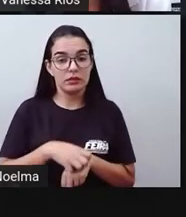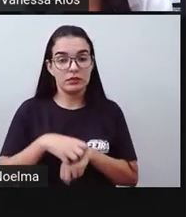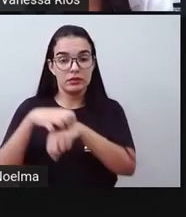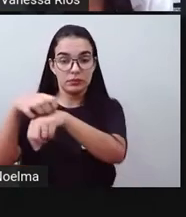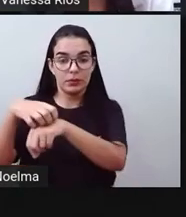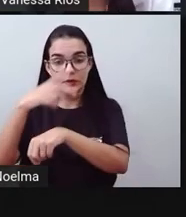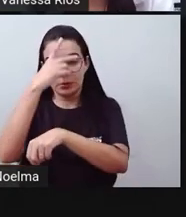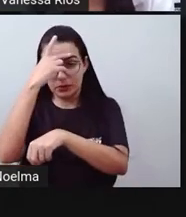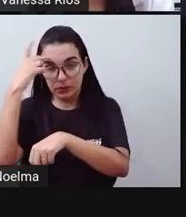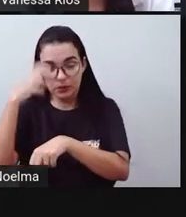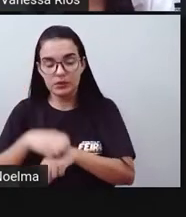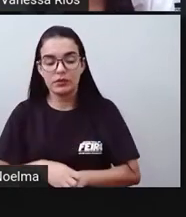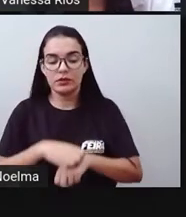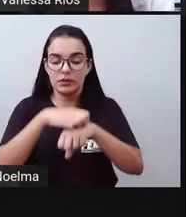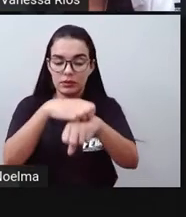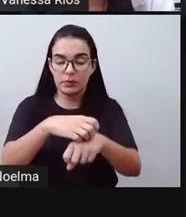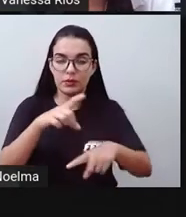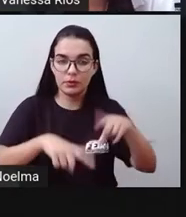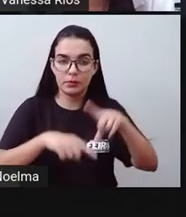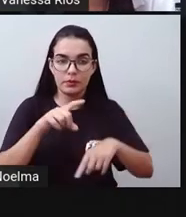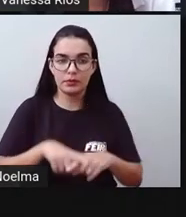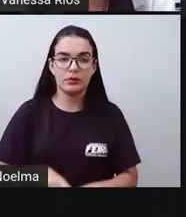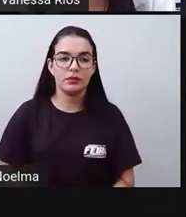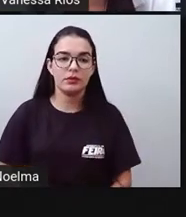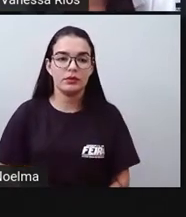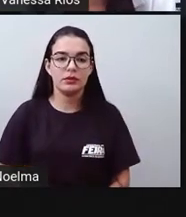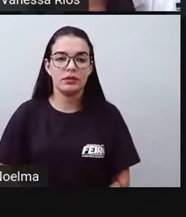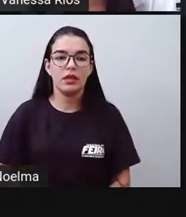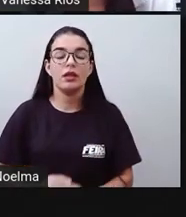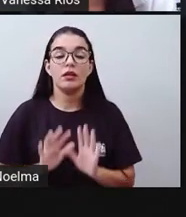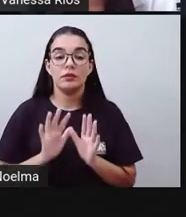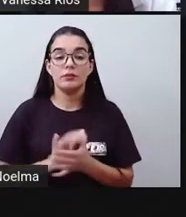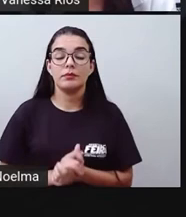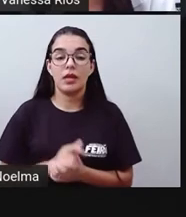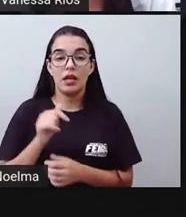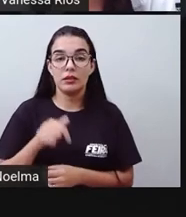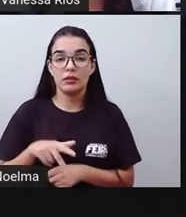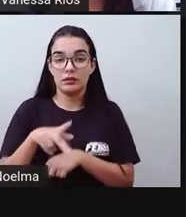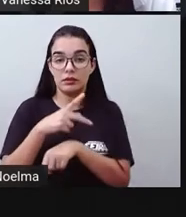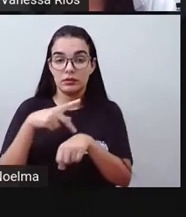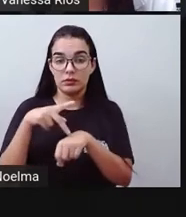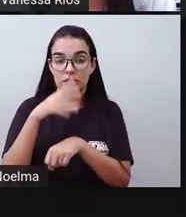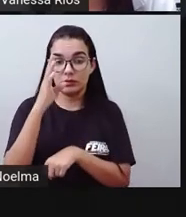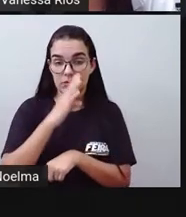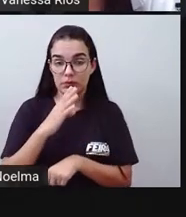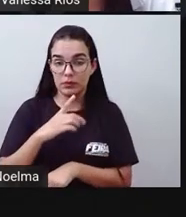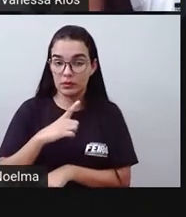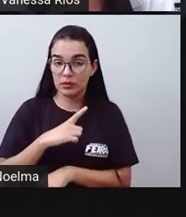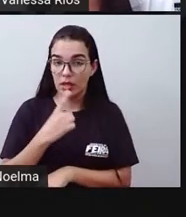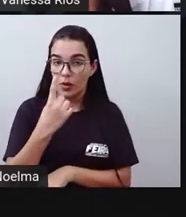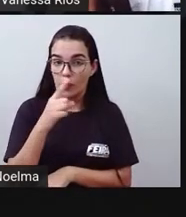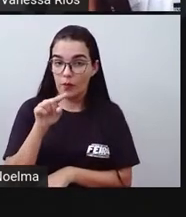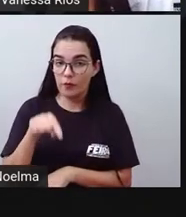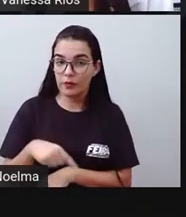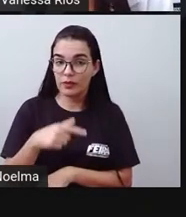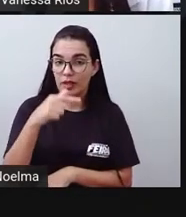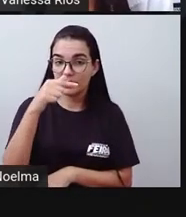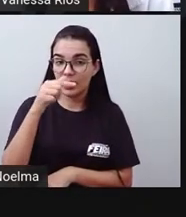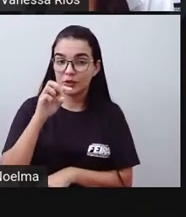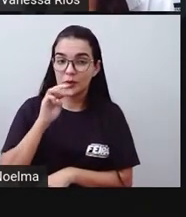produtos. No país, há 1,7 milhão, olha só, de quilômetros de